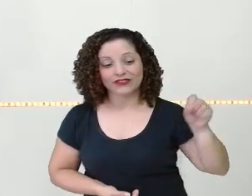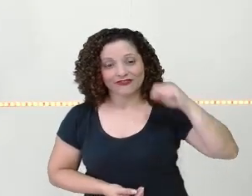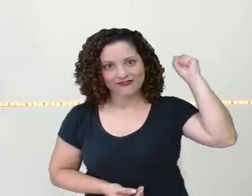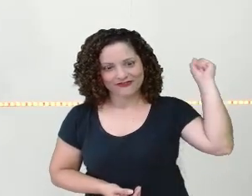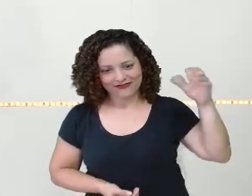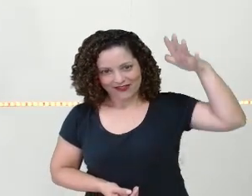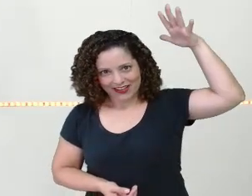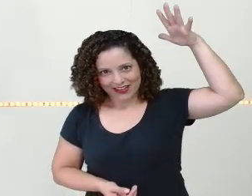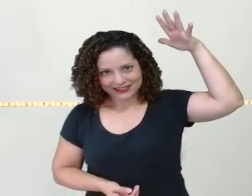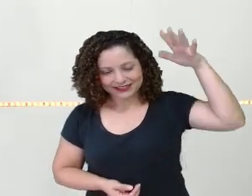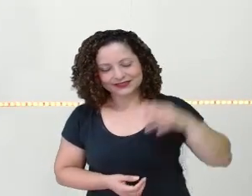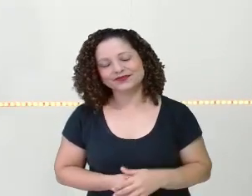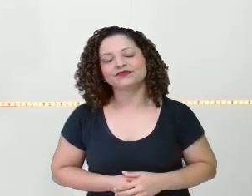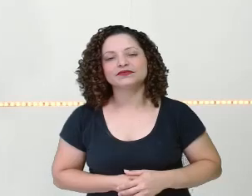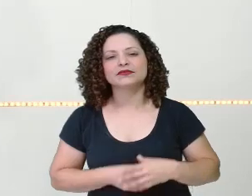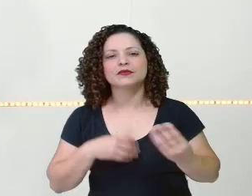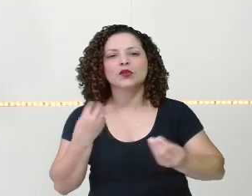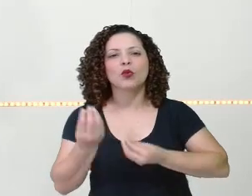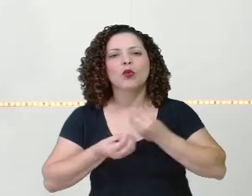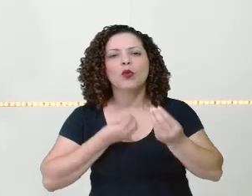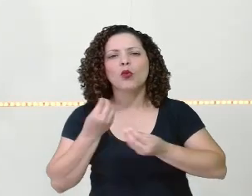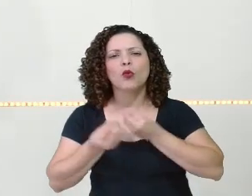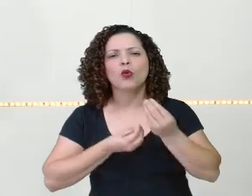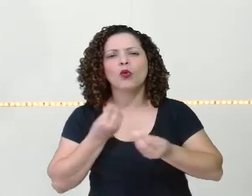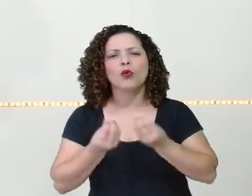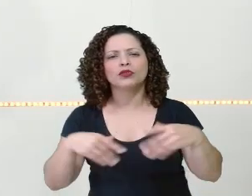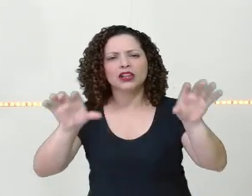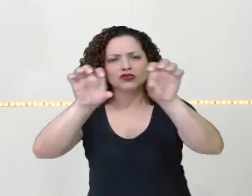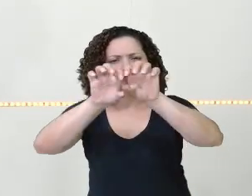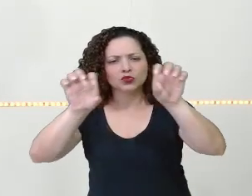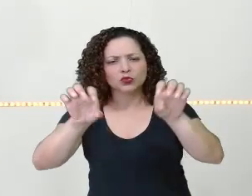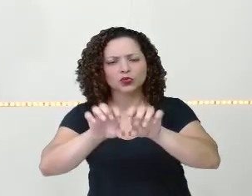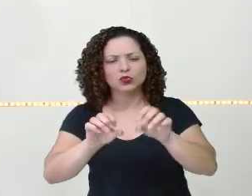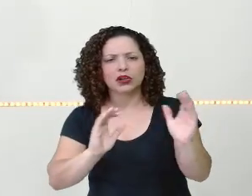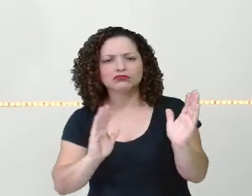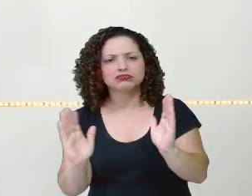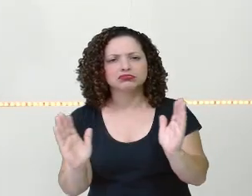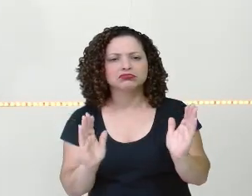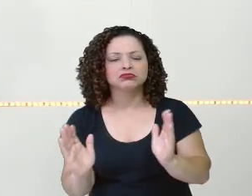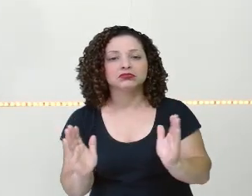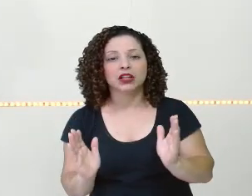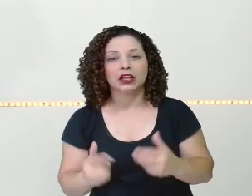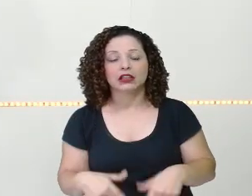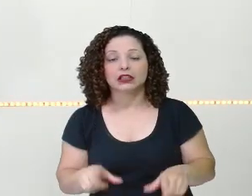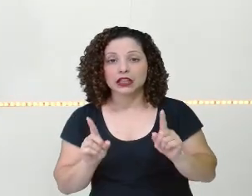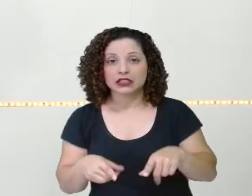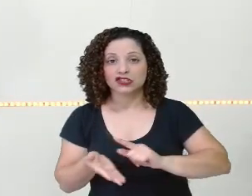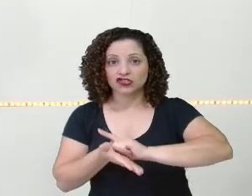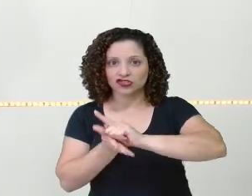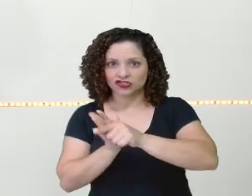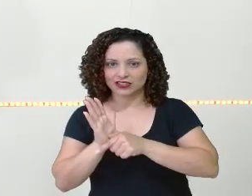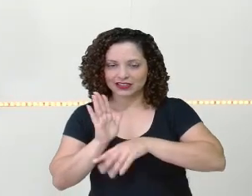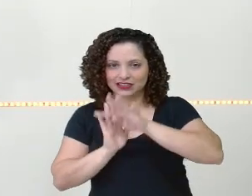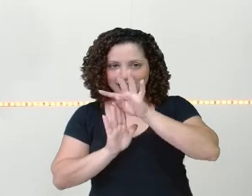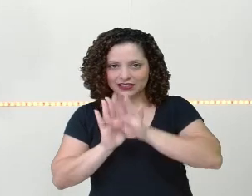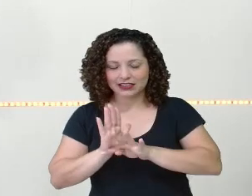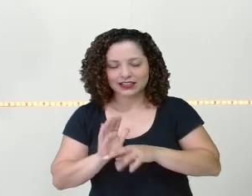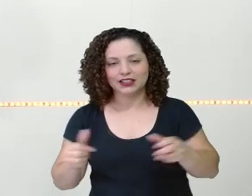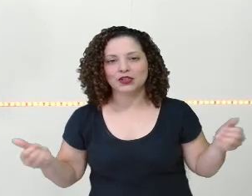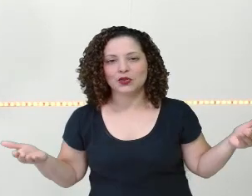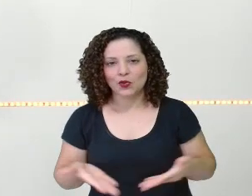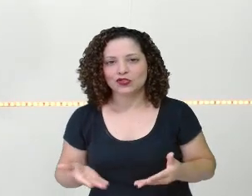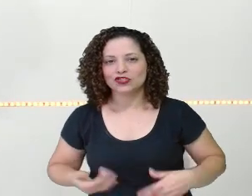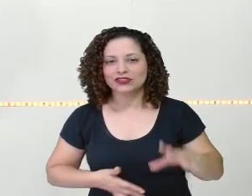Já verificamos como é que se estrutura esse gênero textual. E hoje a gente vai dar continuidade, observando os